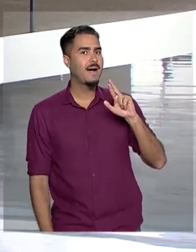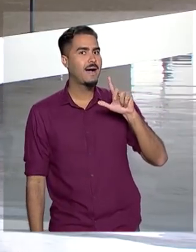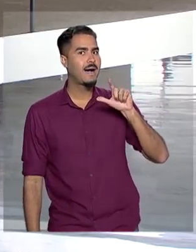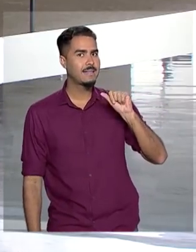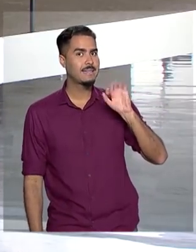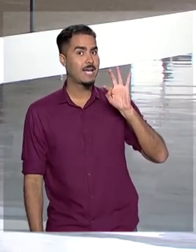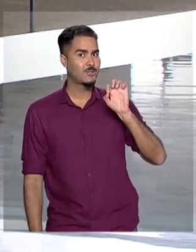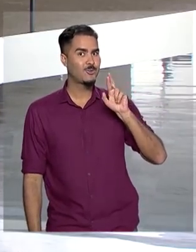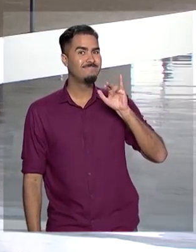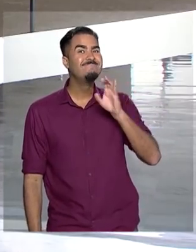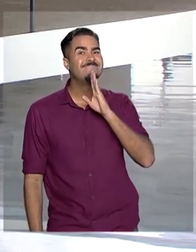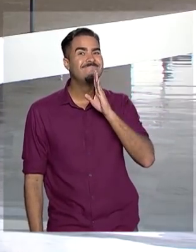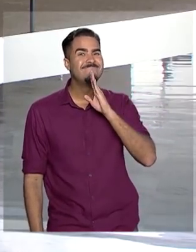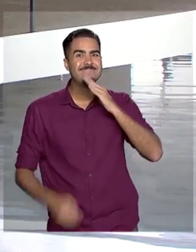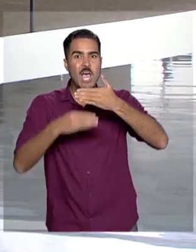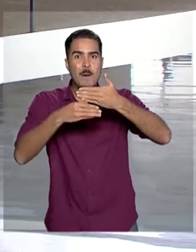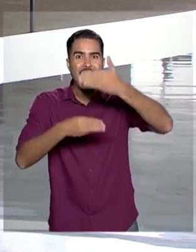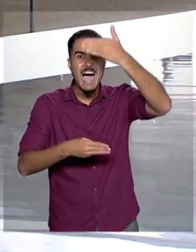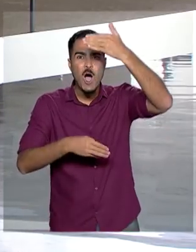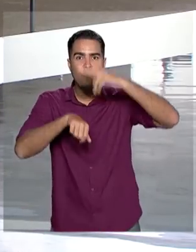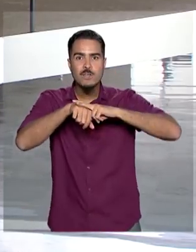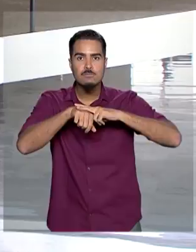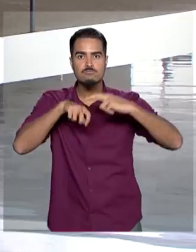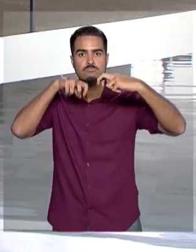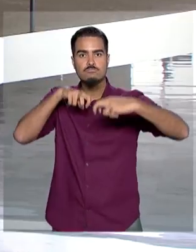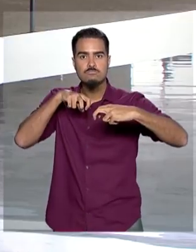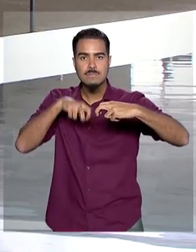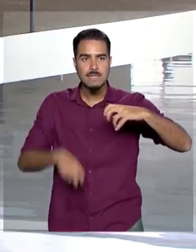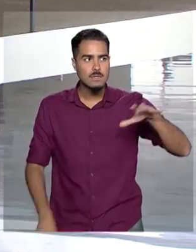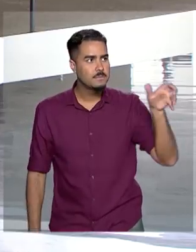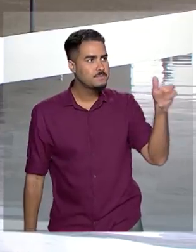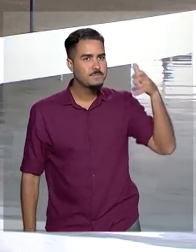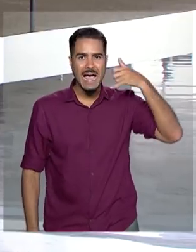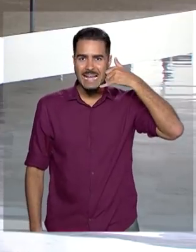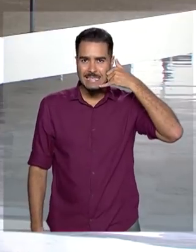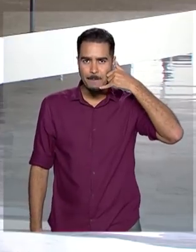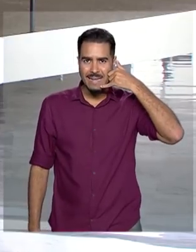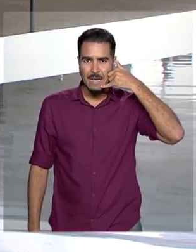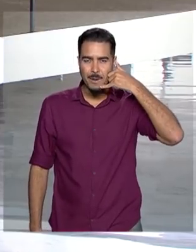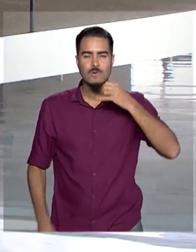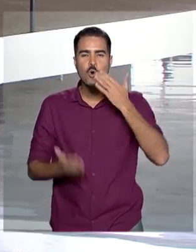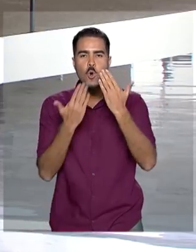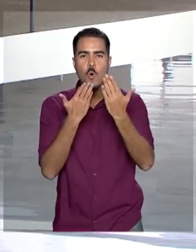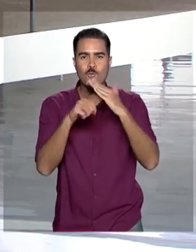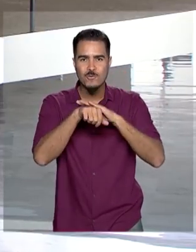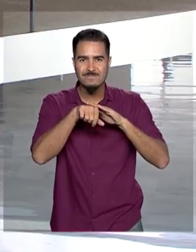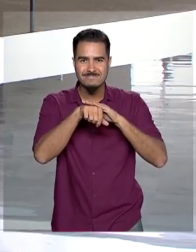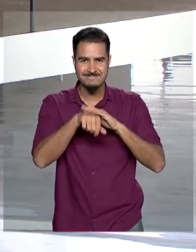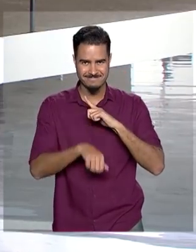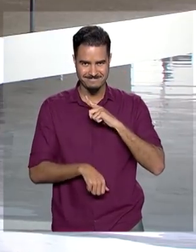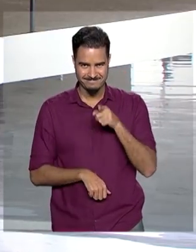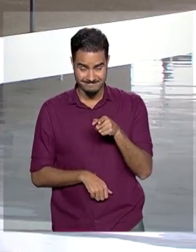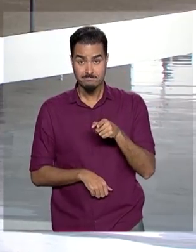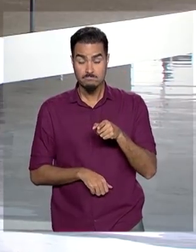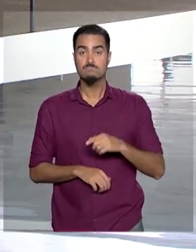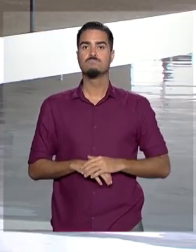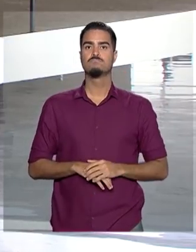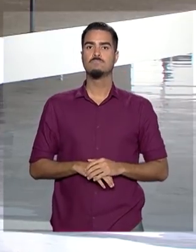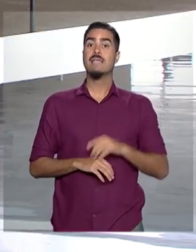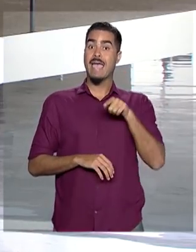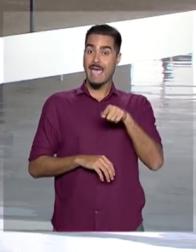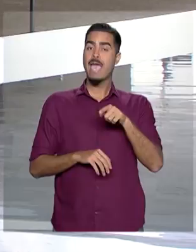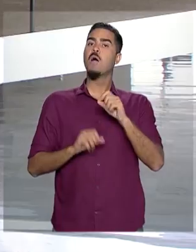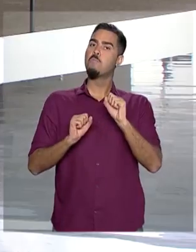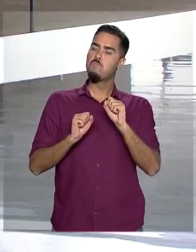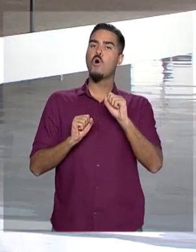parlatório, que é aquele vidro que fica entre o preso e o visitante e que eles conversam por meio de um interfone. Essas